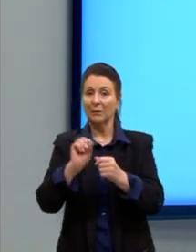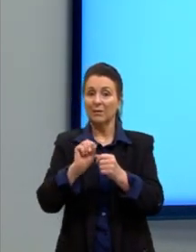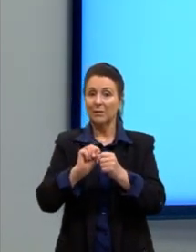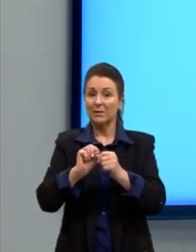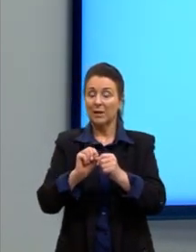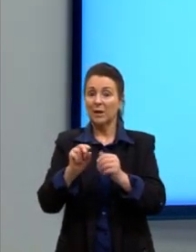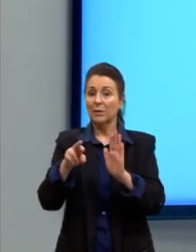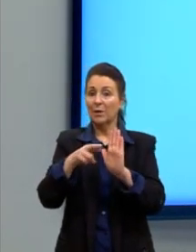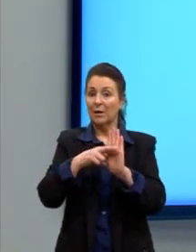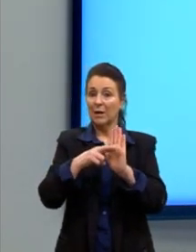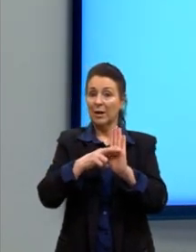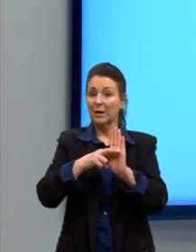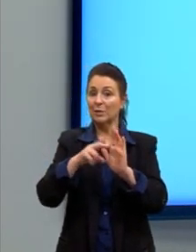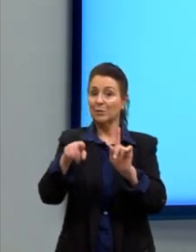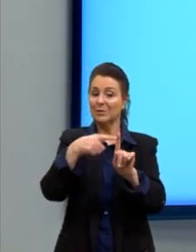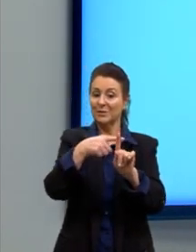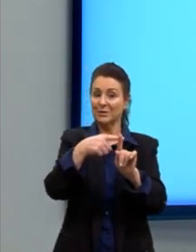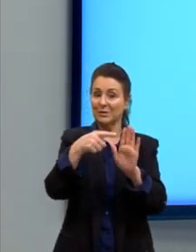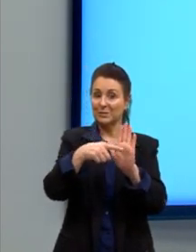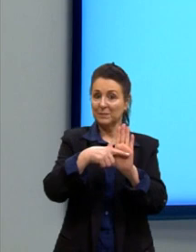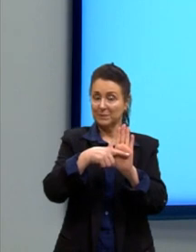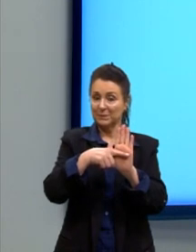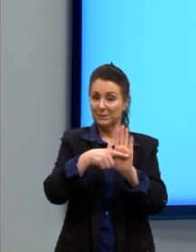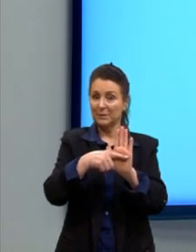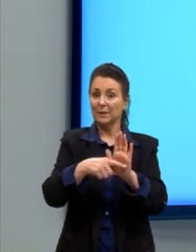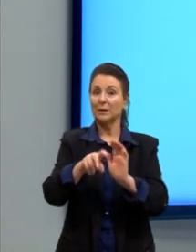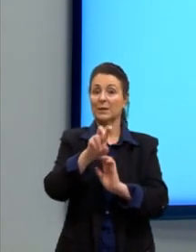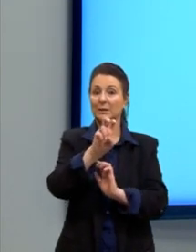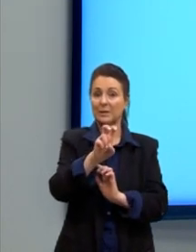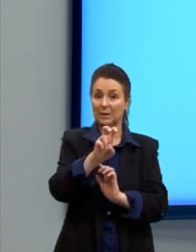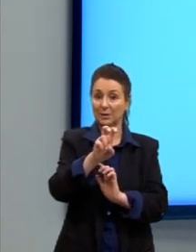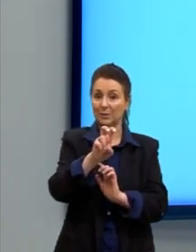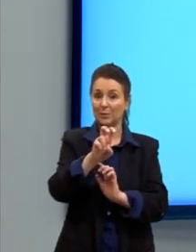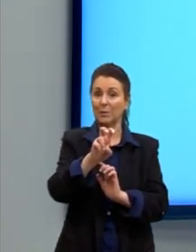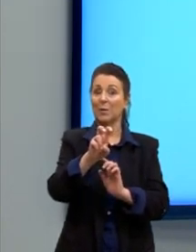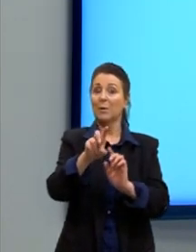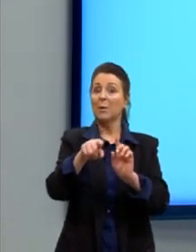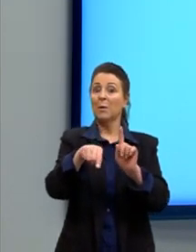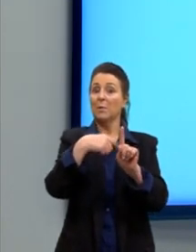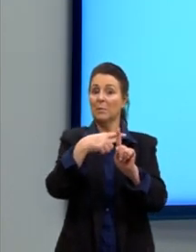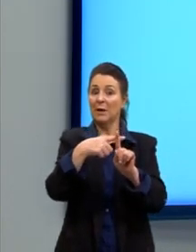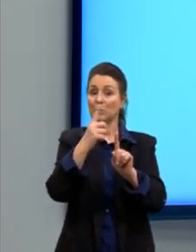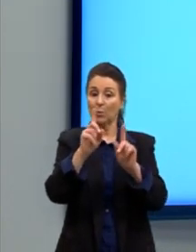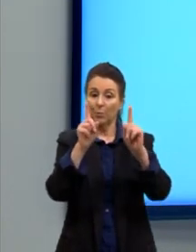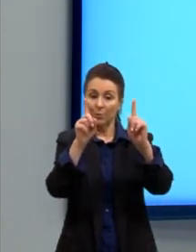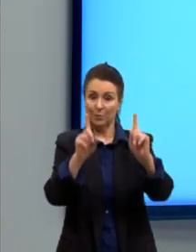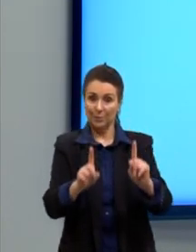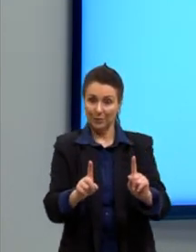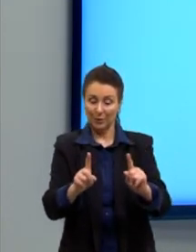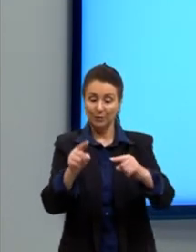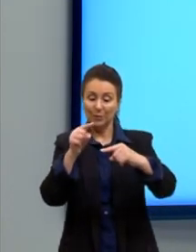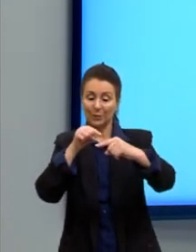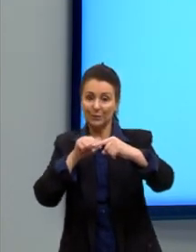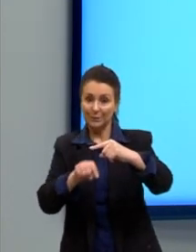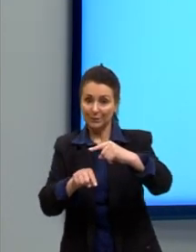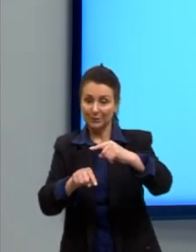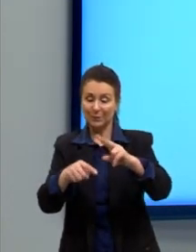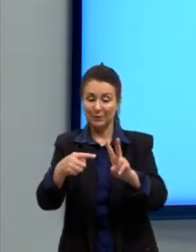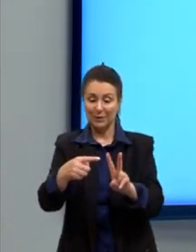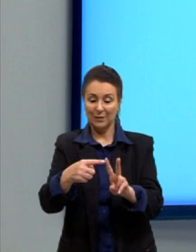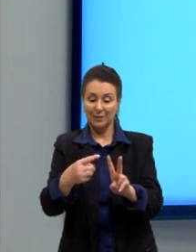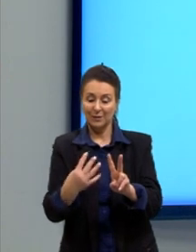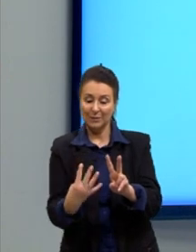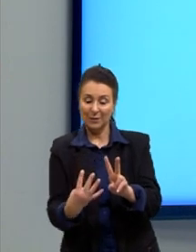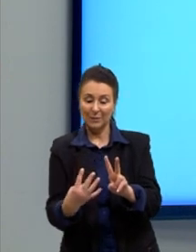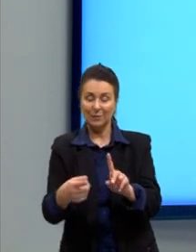a regrinha dos sinais, 5 mais 1 em módulo, e o denominador, a raiz quadrada de 4